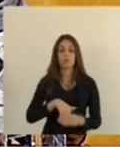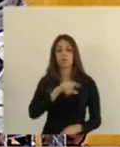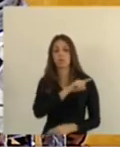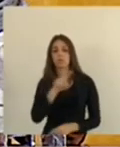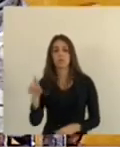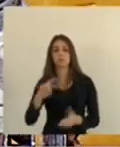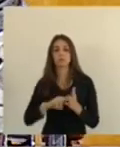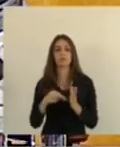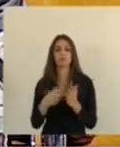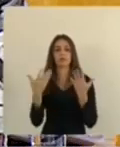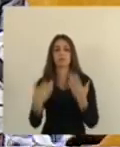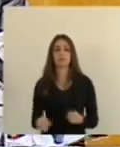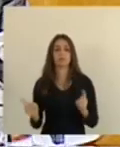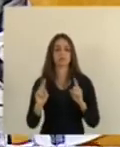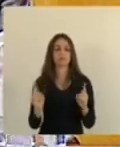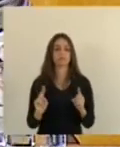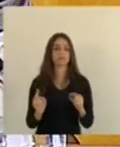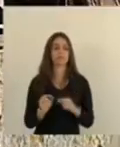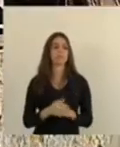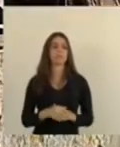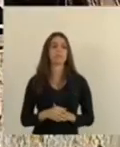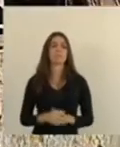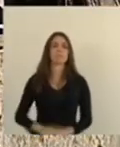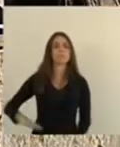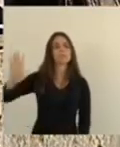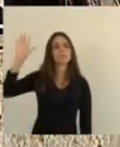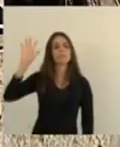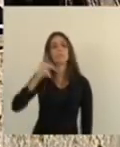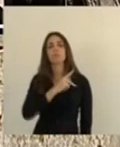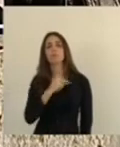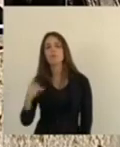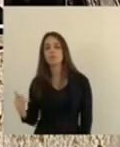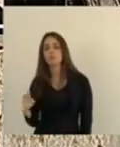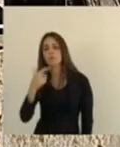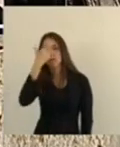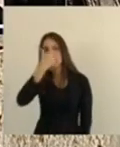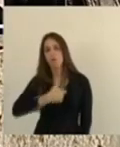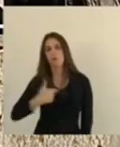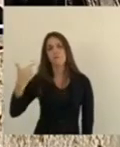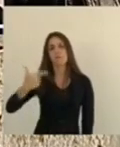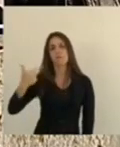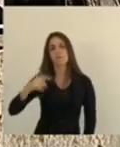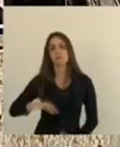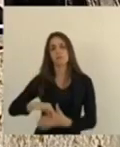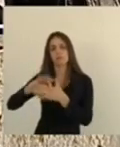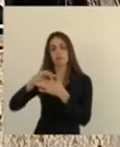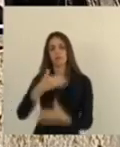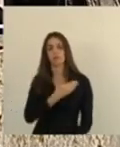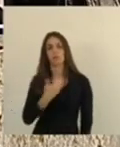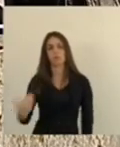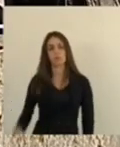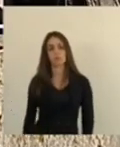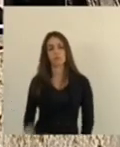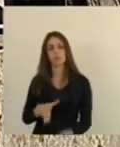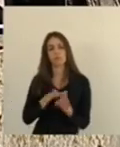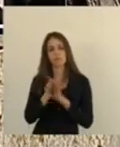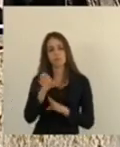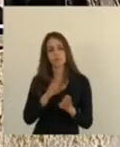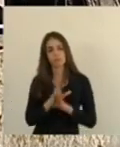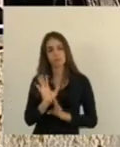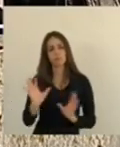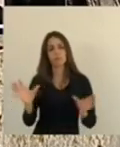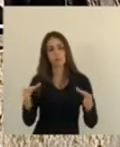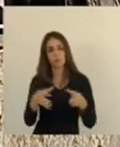a matéria senhor presidente na condição de viceliê do governo gostaria de caminhar a base